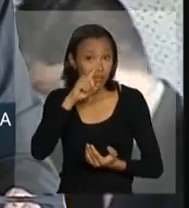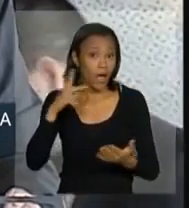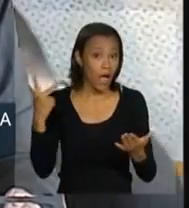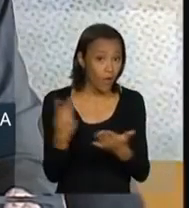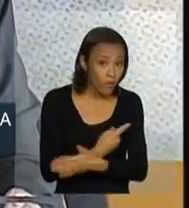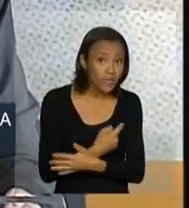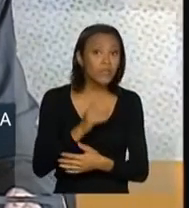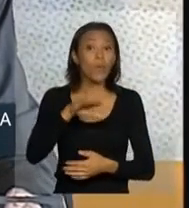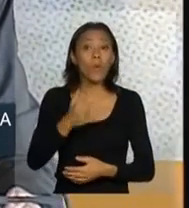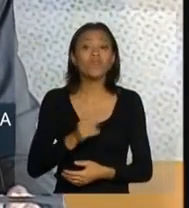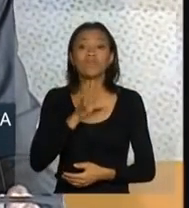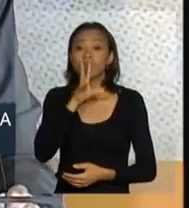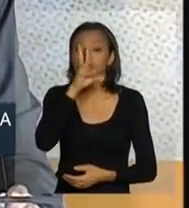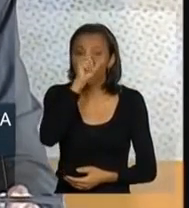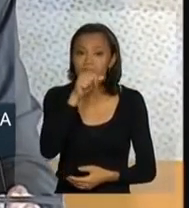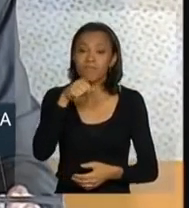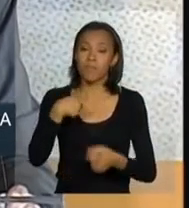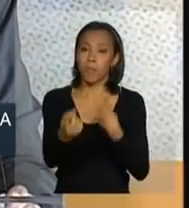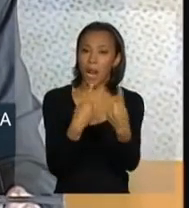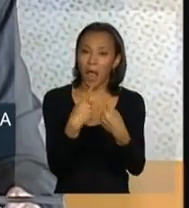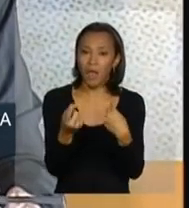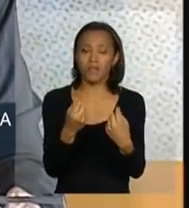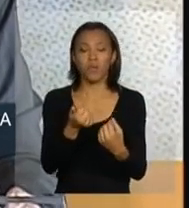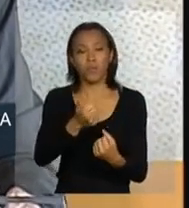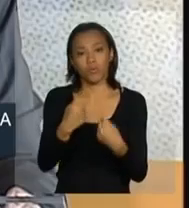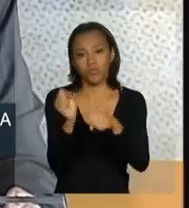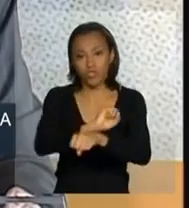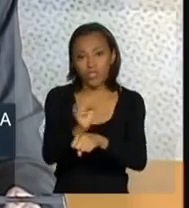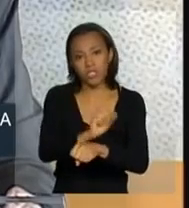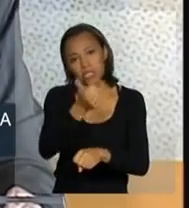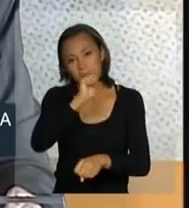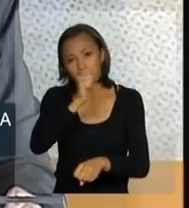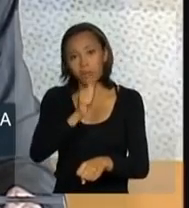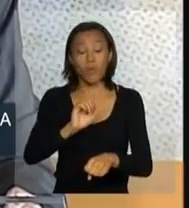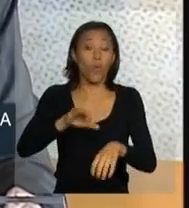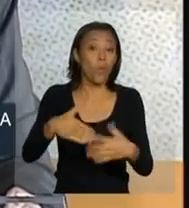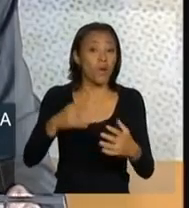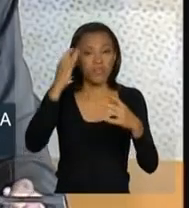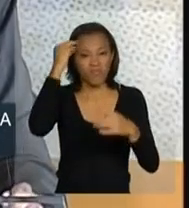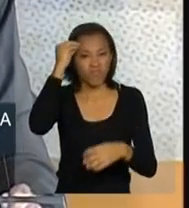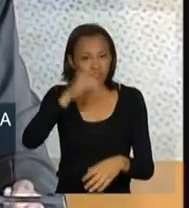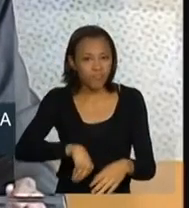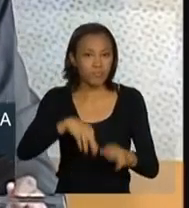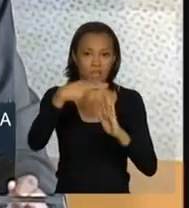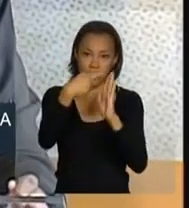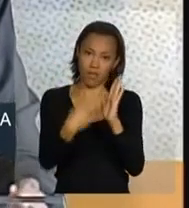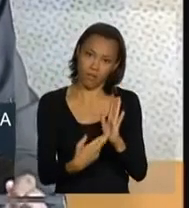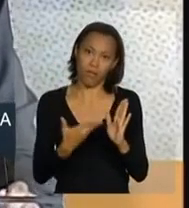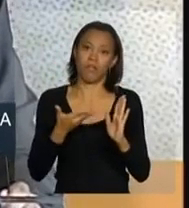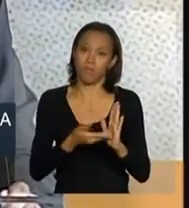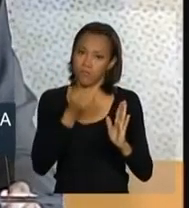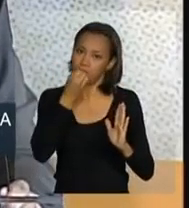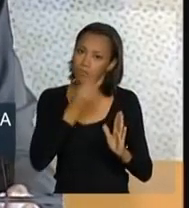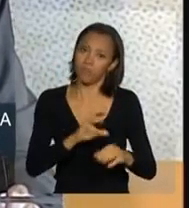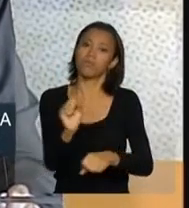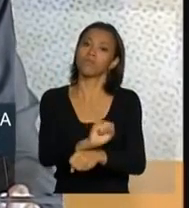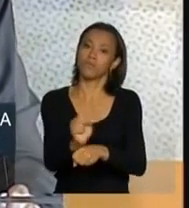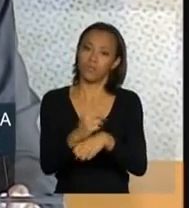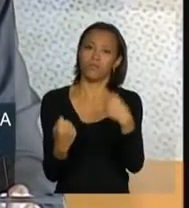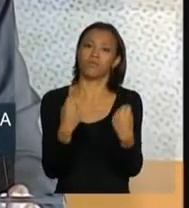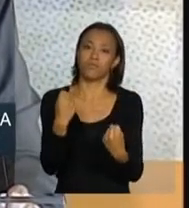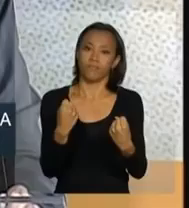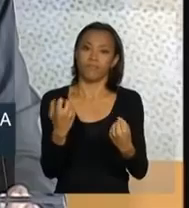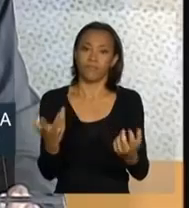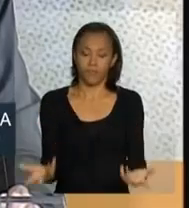quando cometem infrações de trânsito, quando dirigem embriagados ou quando não atendem às regras do bom conduzir de veículos.